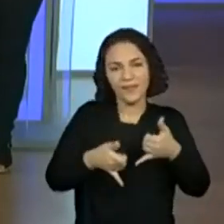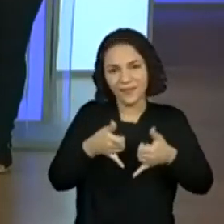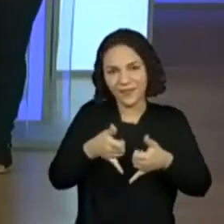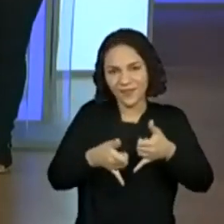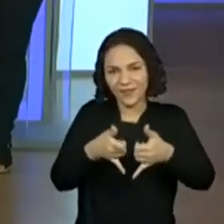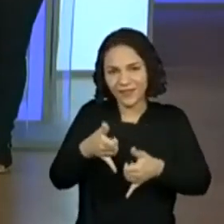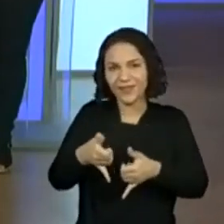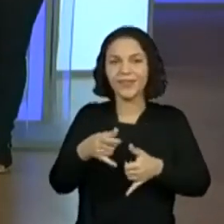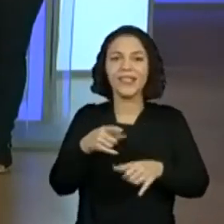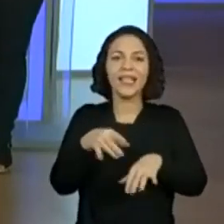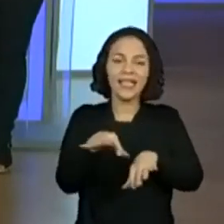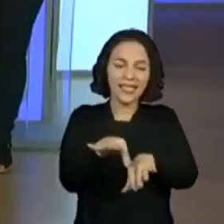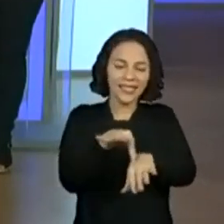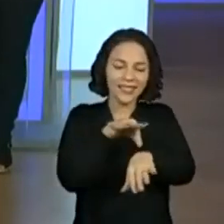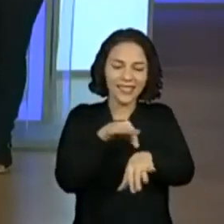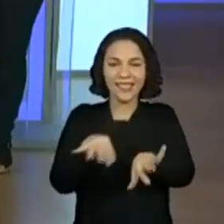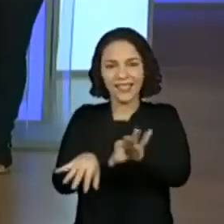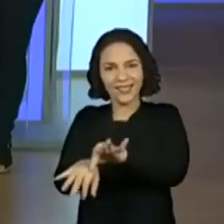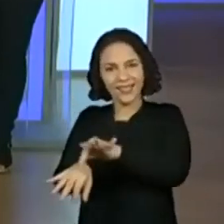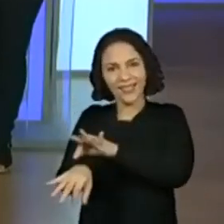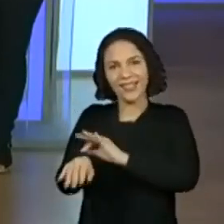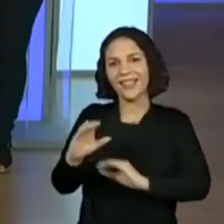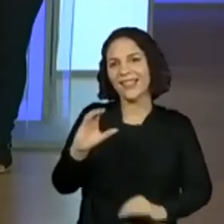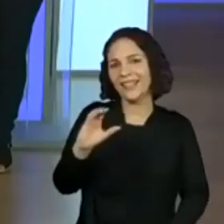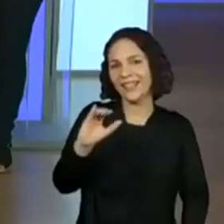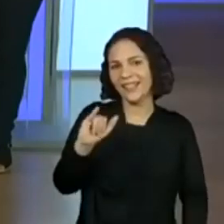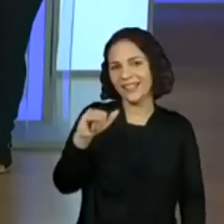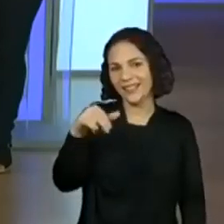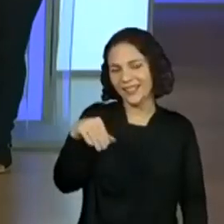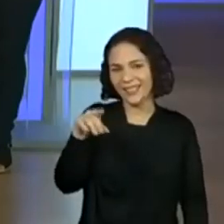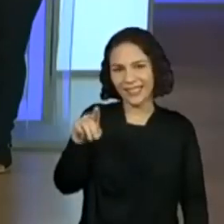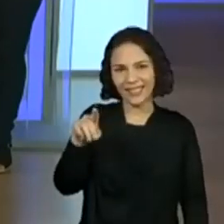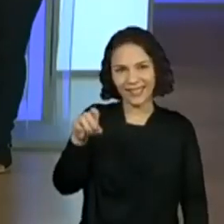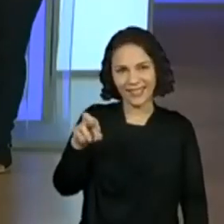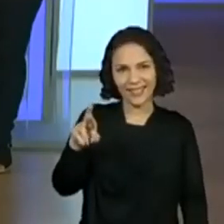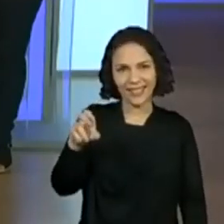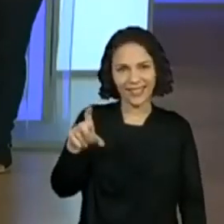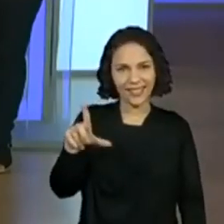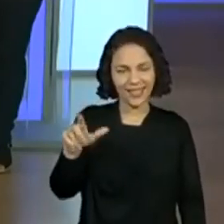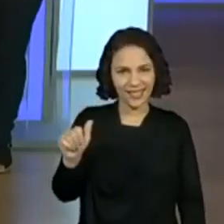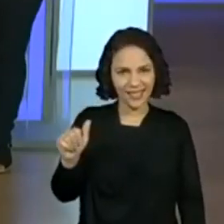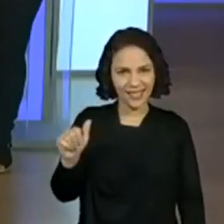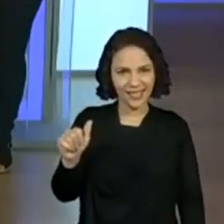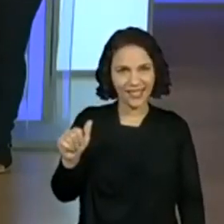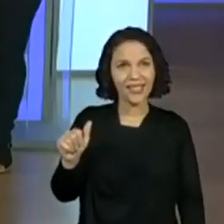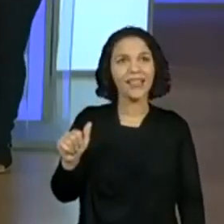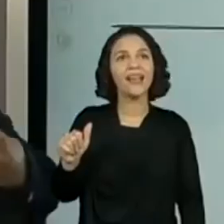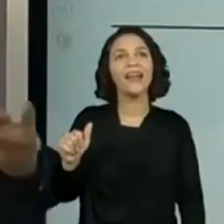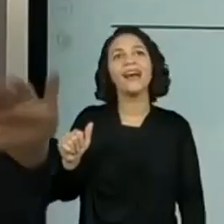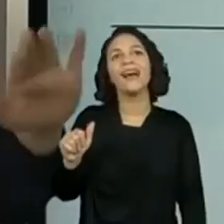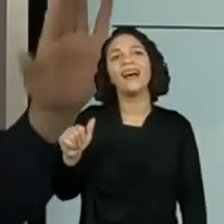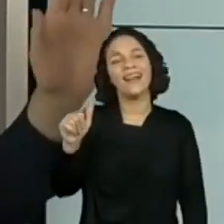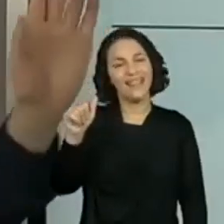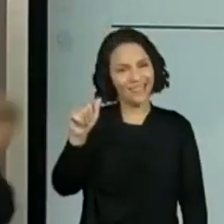Cinderela. Vocês concordam que o primeiro ano gosta mais de Cinderela? Nossa, e colocaram Cinderela.